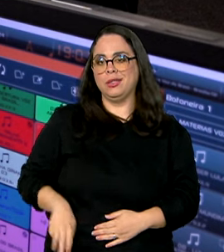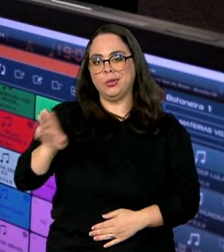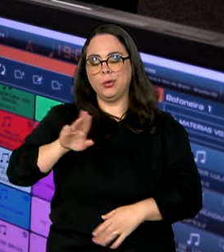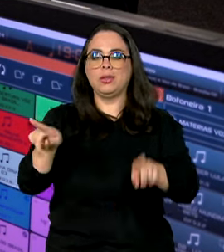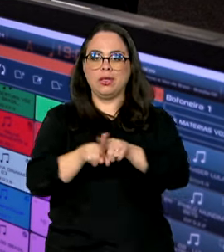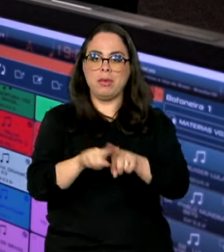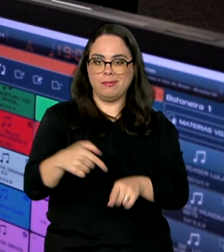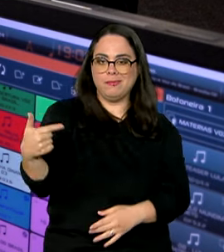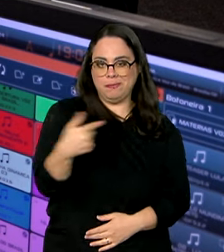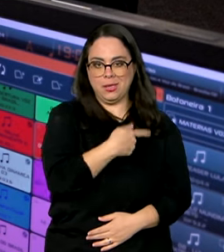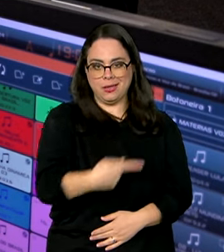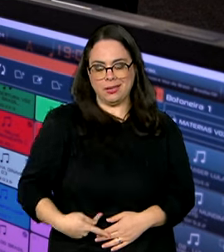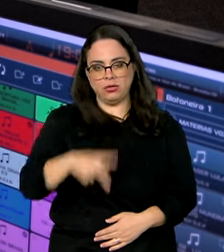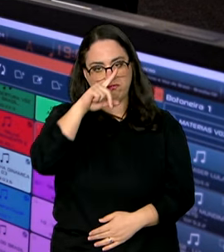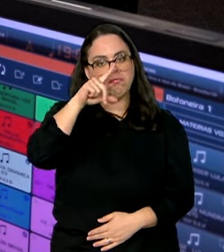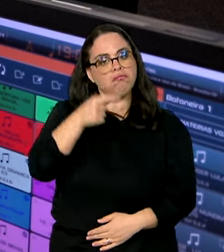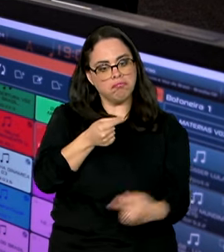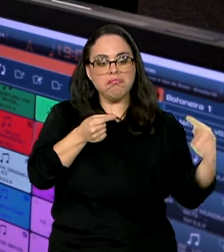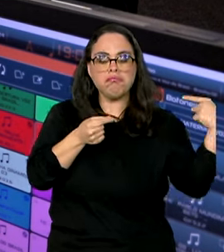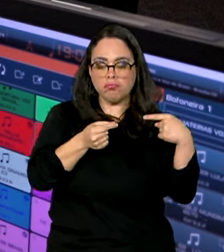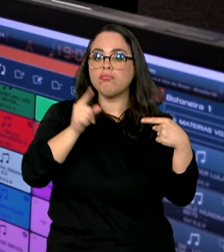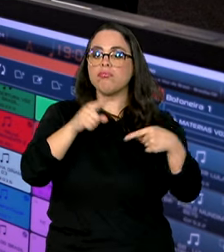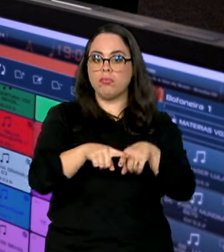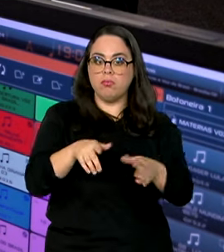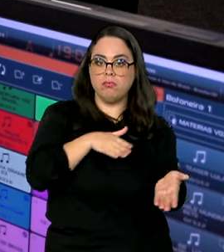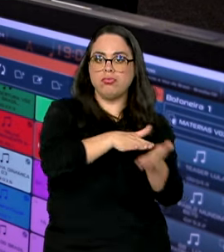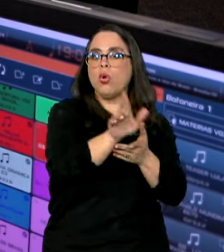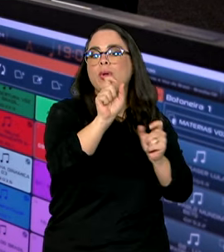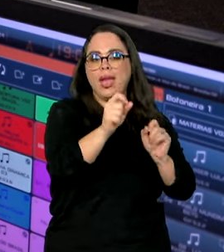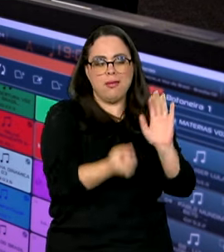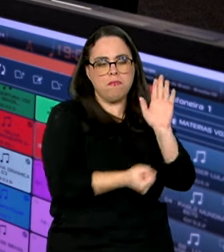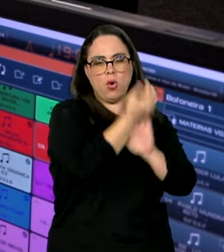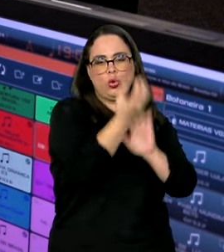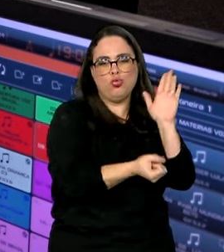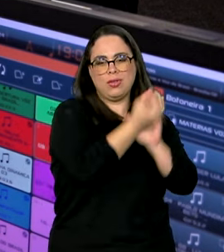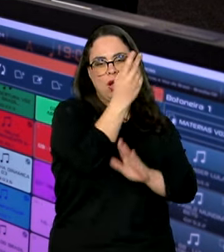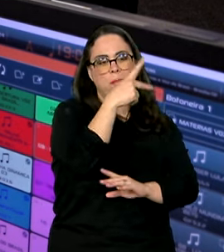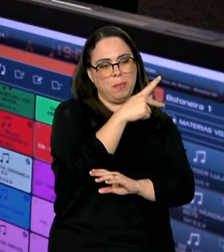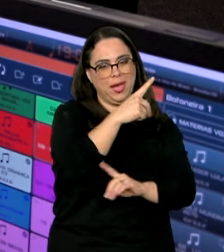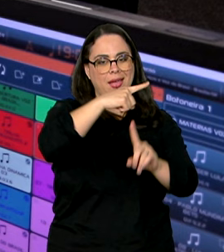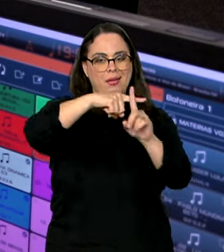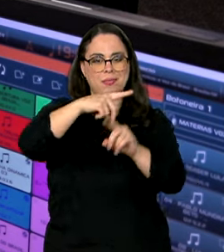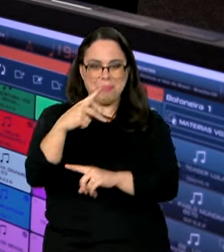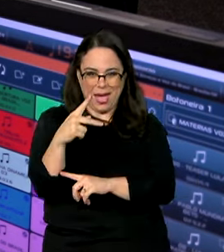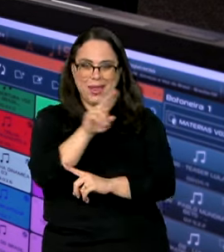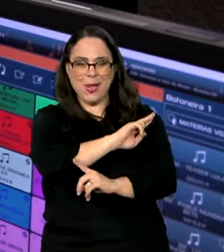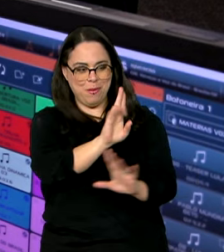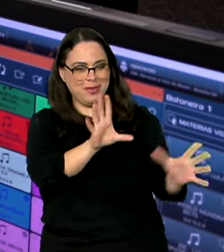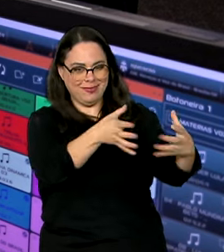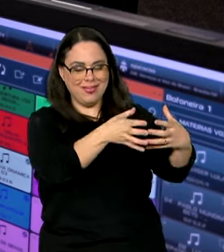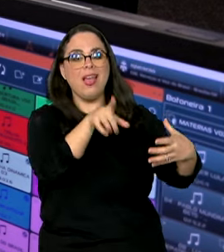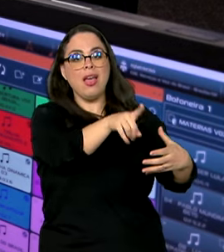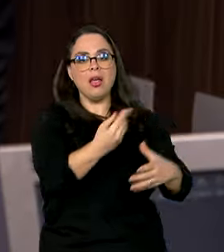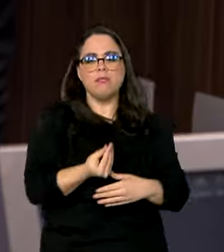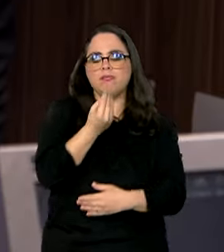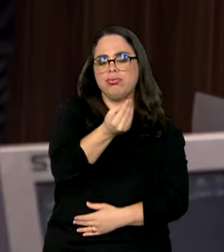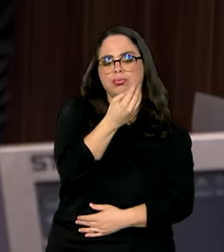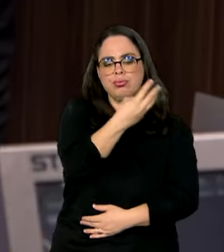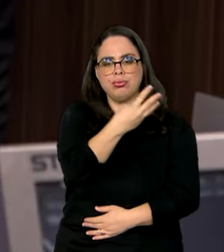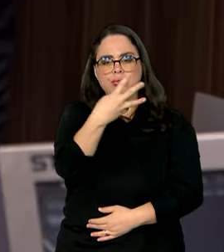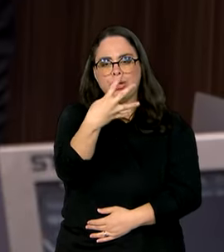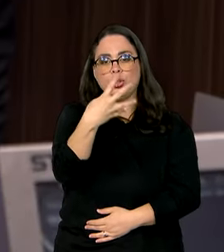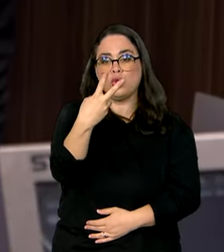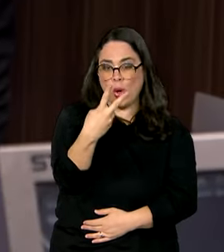-presidente Alckmin, lançaram o Plano Mais Produção, o P mais P, que disponibilizou R$ 342